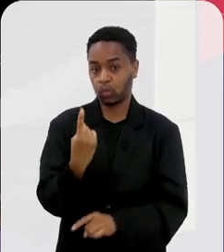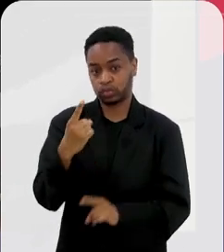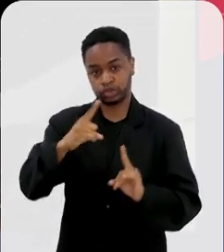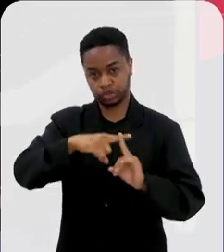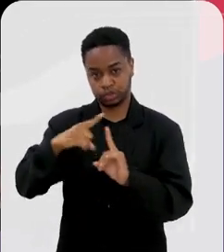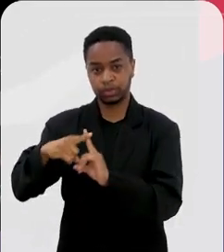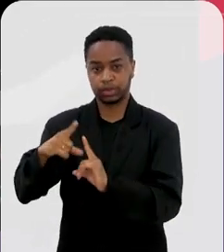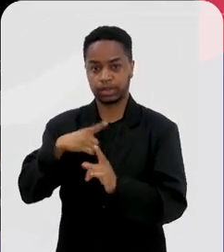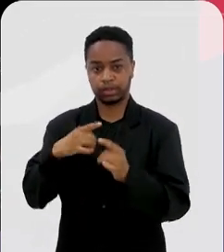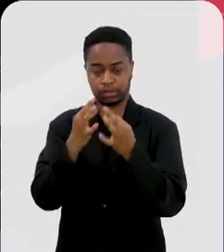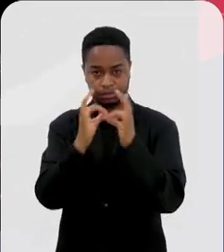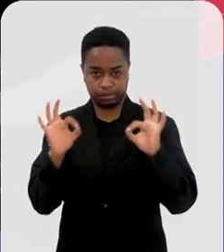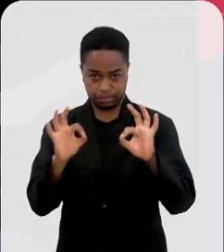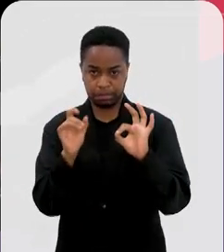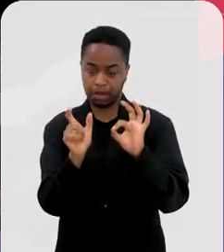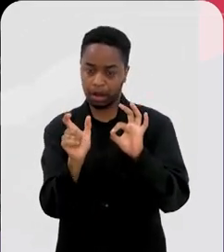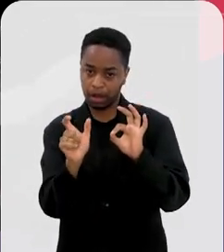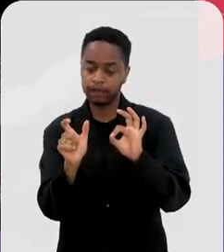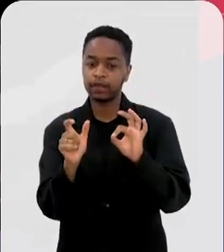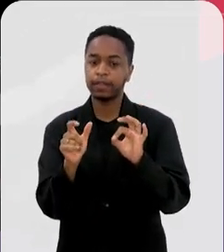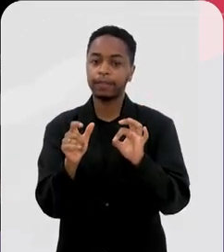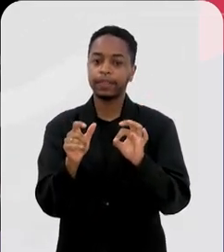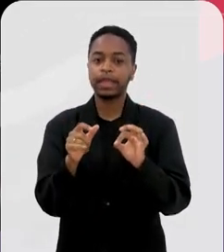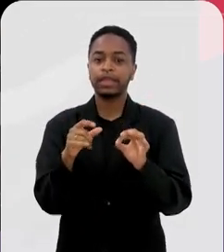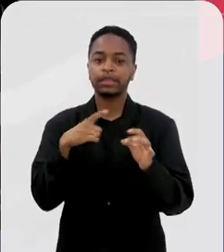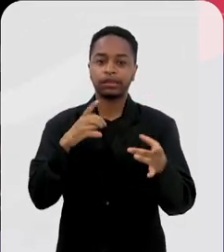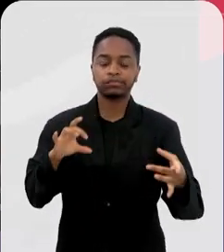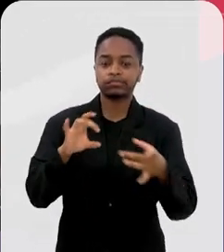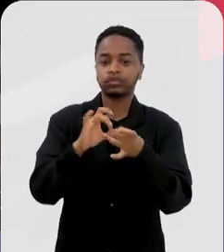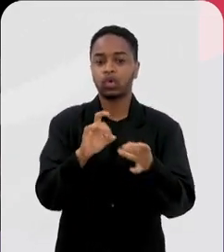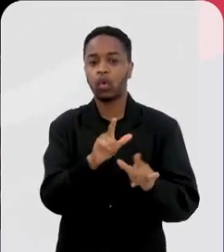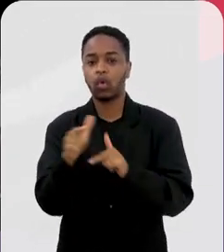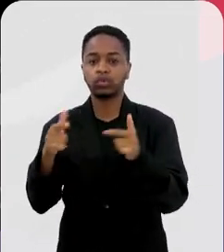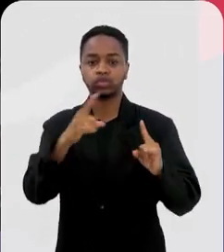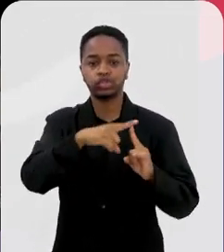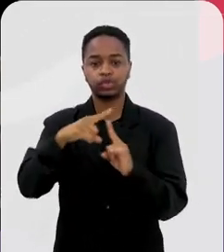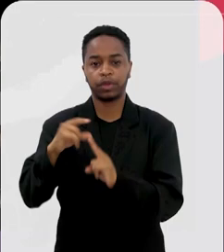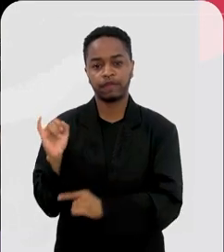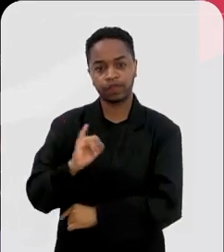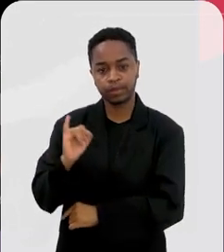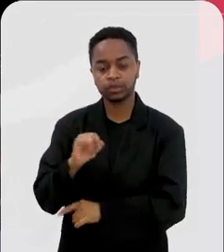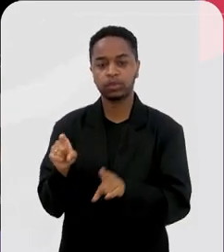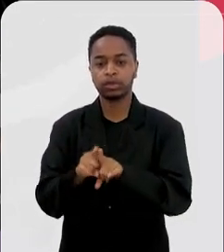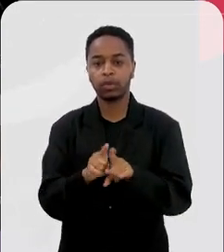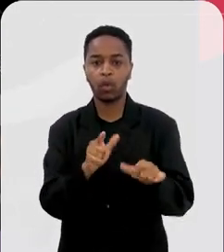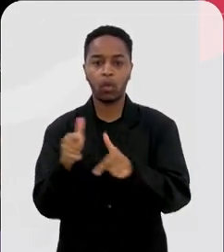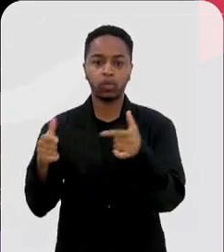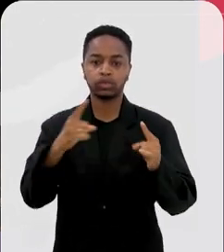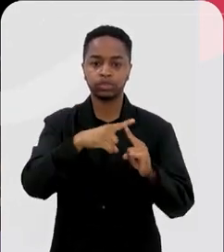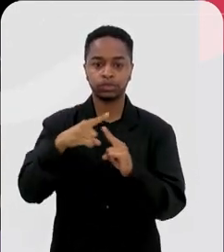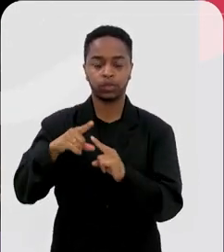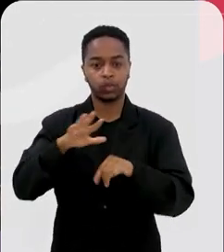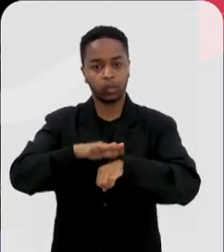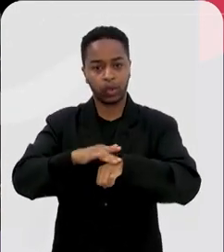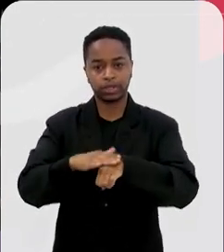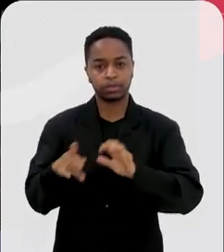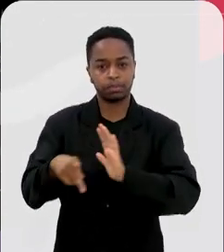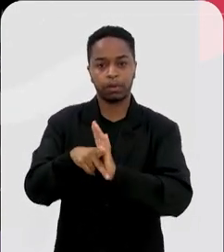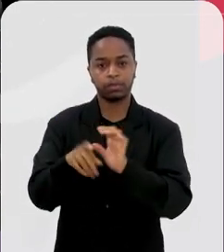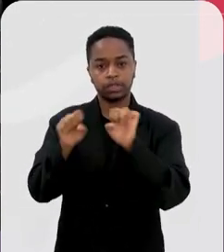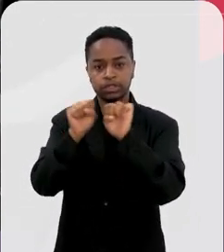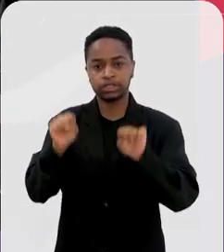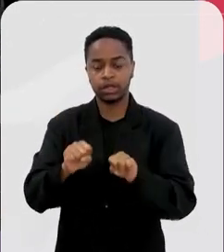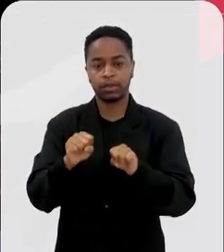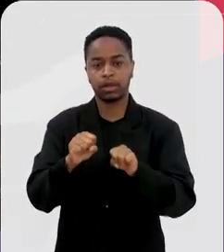4, um receptor que está envolvido com vários processos inflamatórios, com outras doenças do sistema nervoso